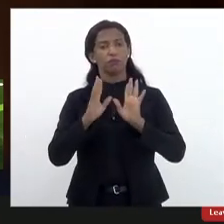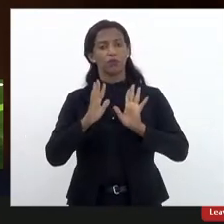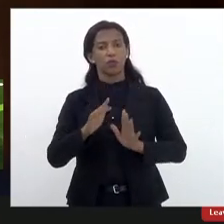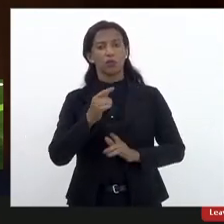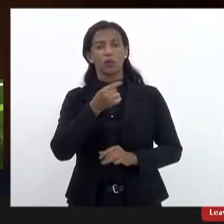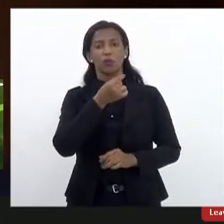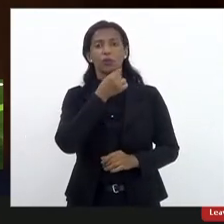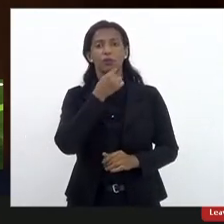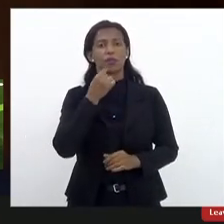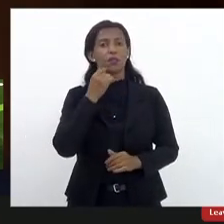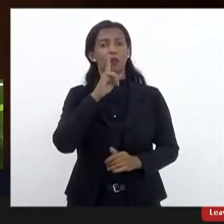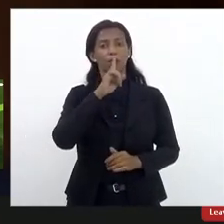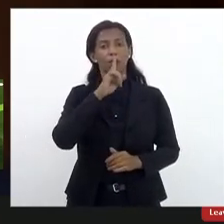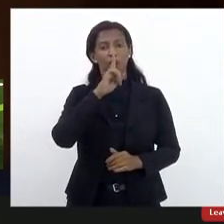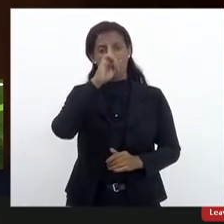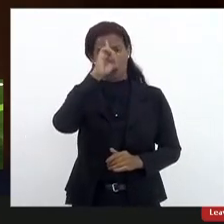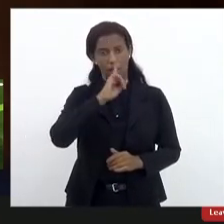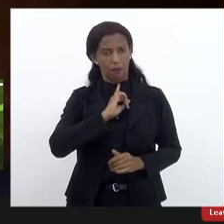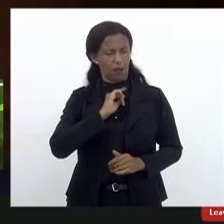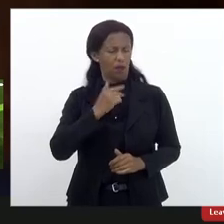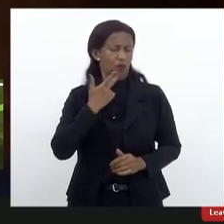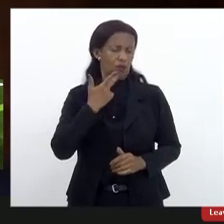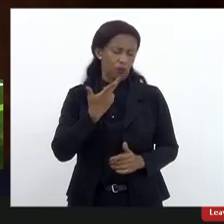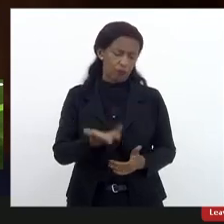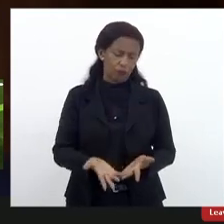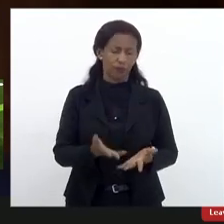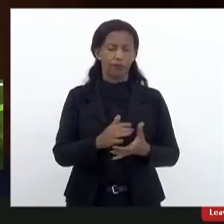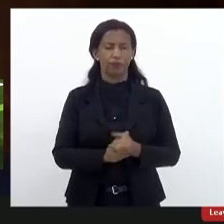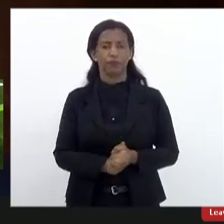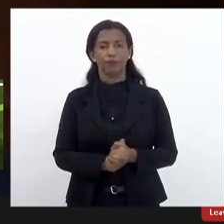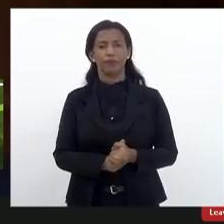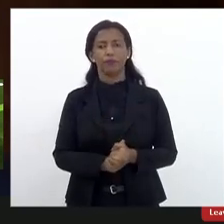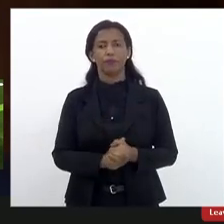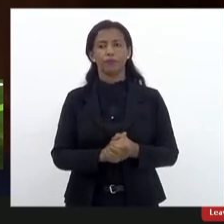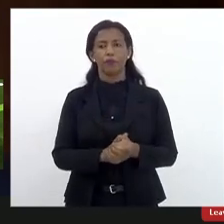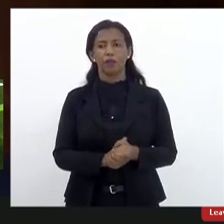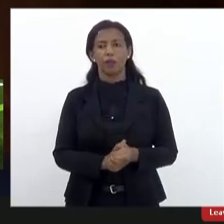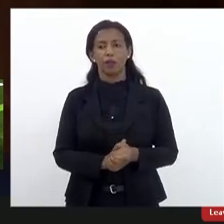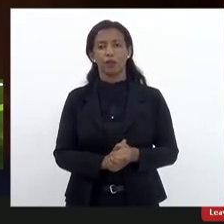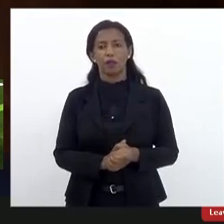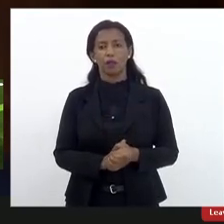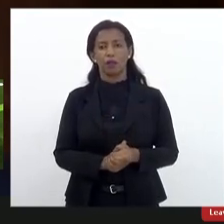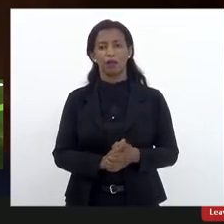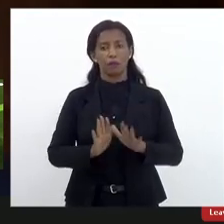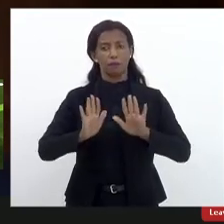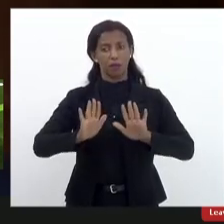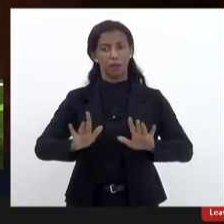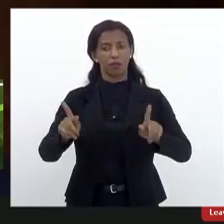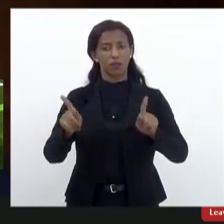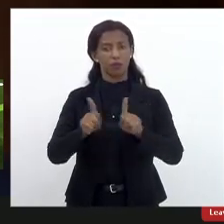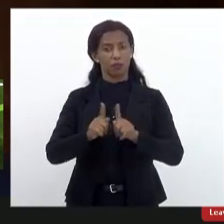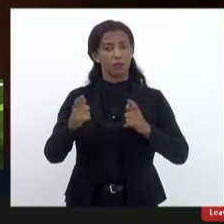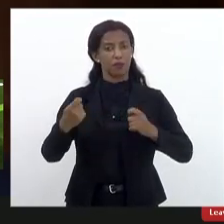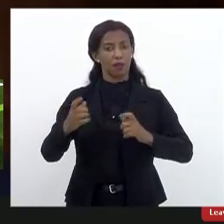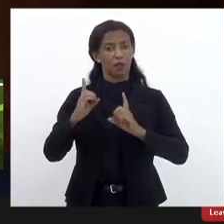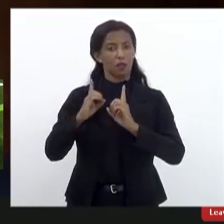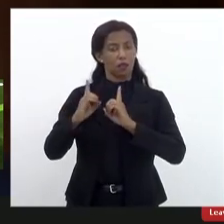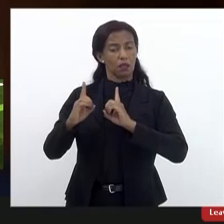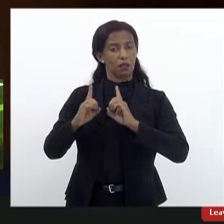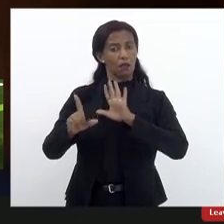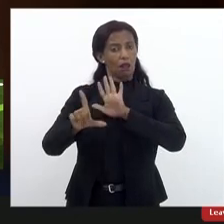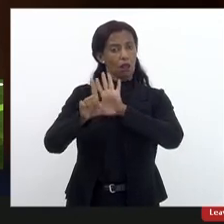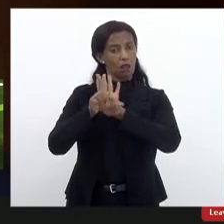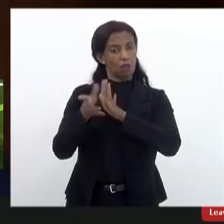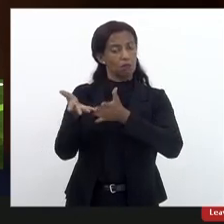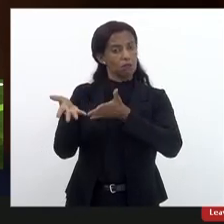setembro amarelo, e eu falo de forma contemporânea, mas a gente também está, pretende realizar debates sobre a lei que